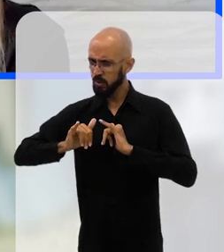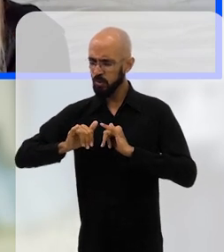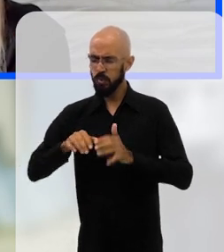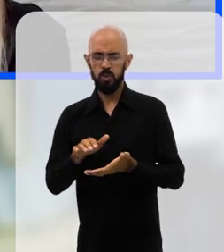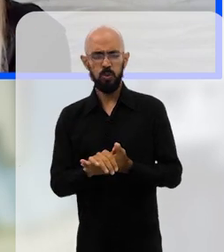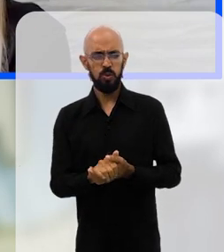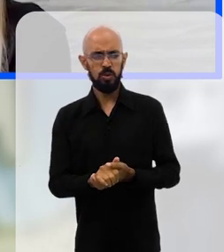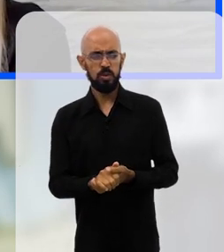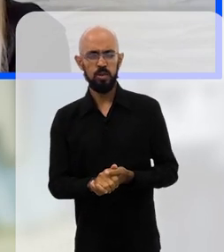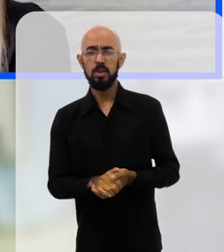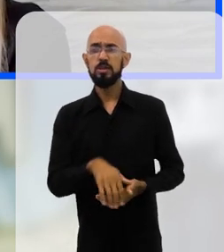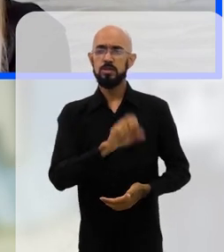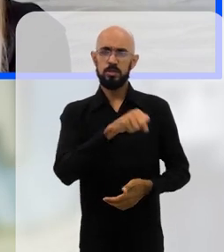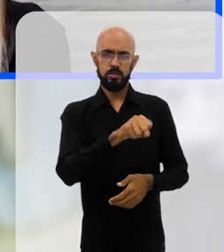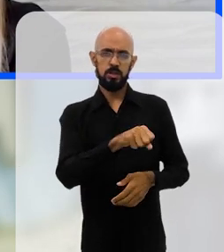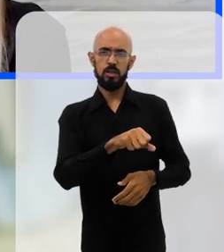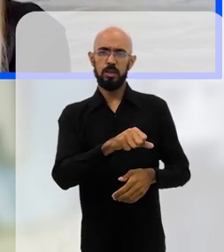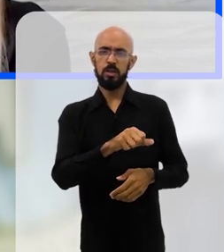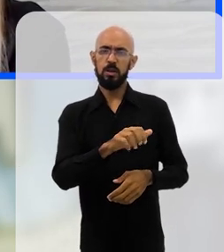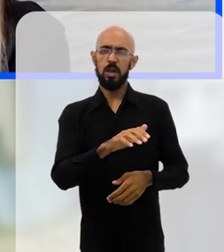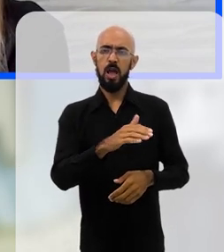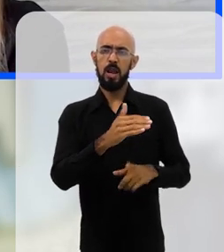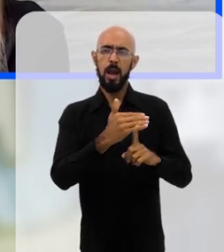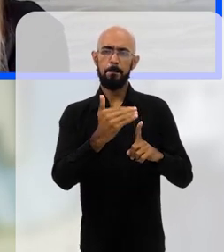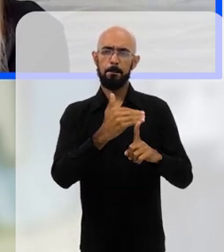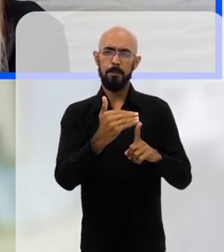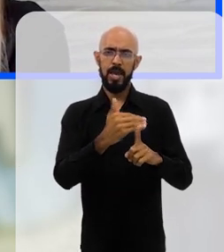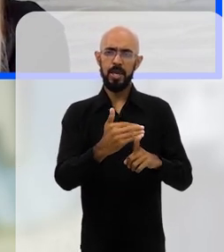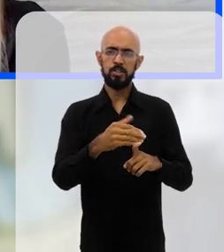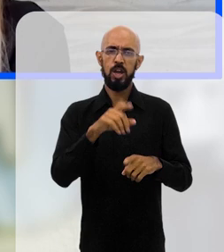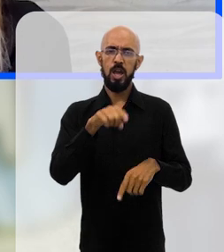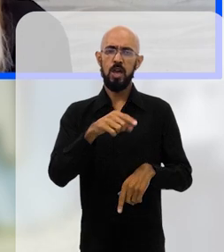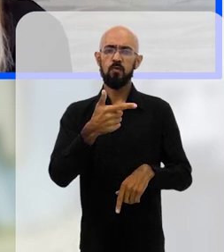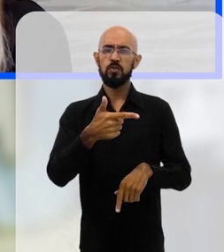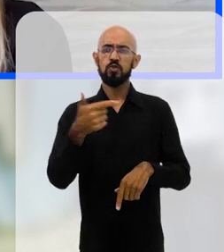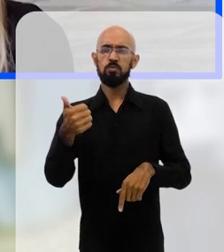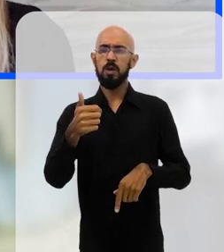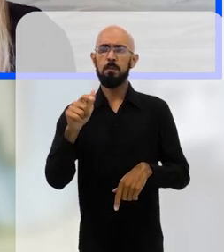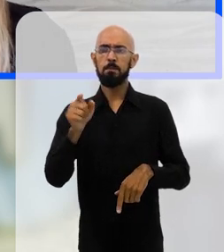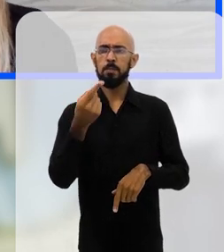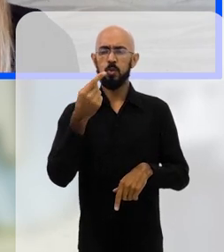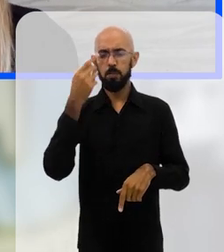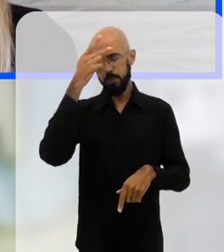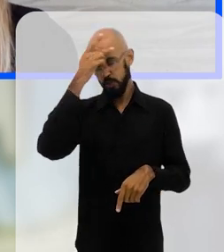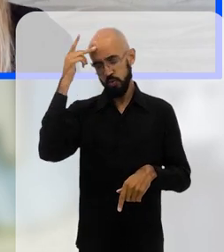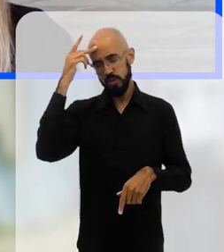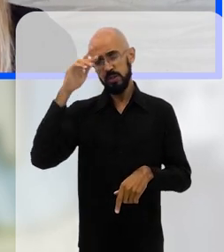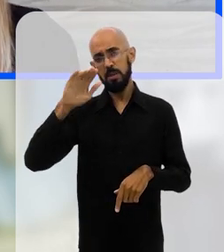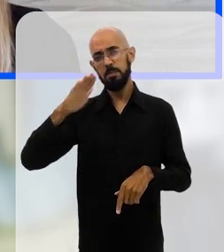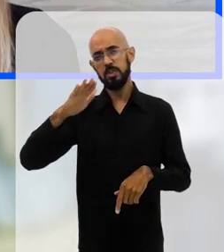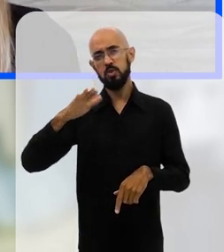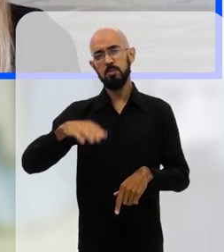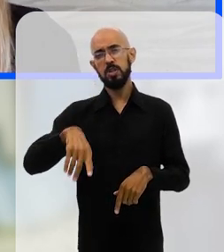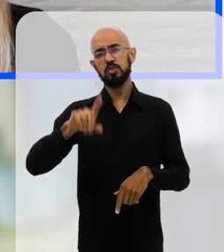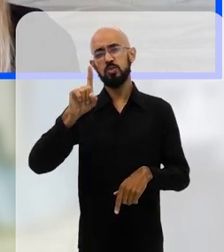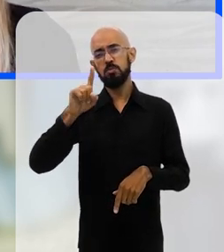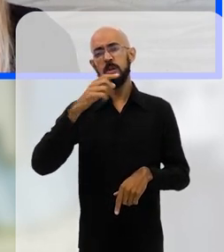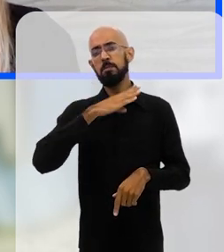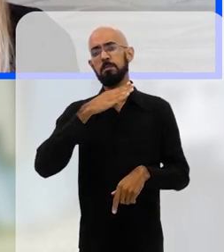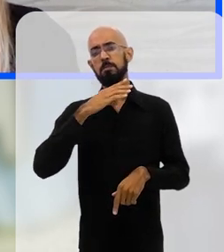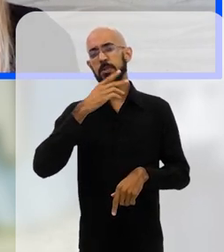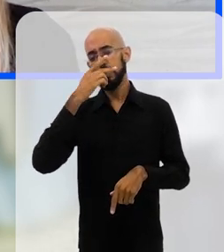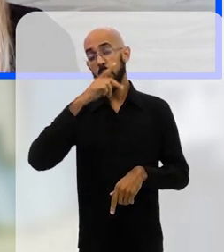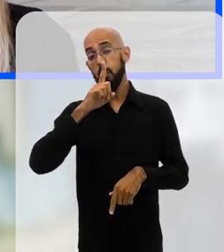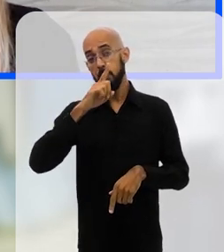impactante ainda. Na média, 21 mil pessoas mortas por dia pelas desigualdades, que dá cerca de uma